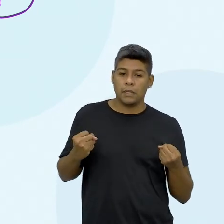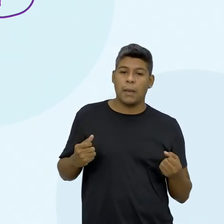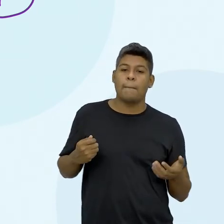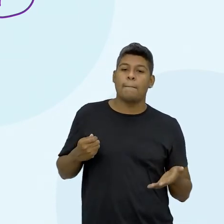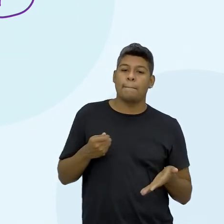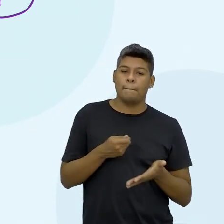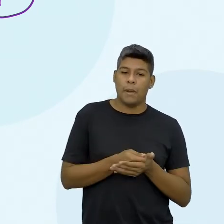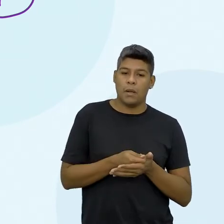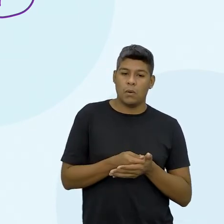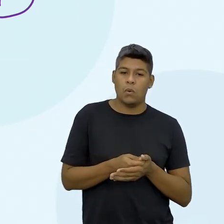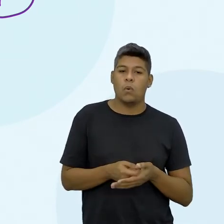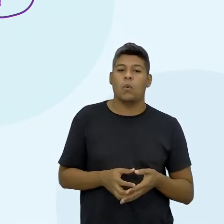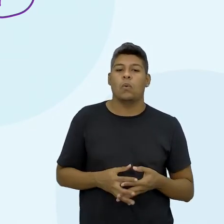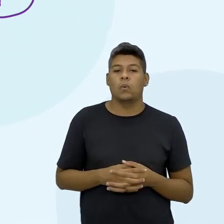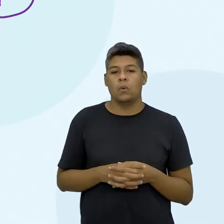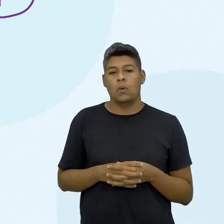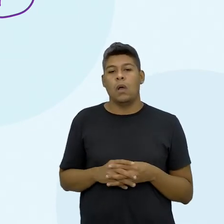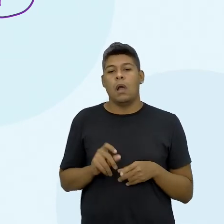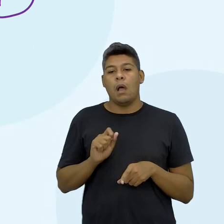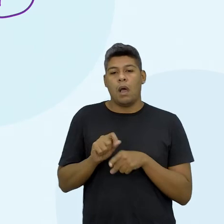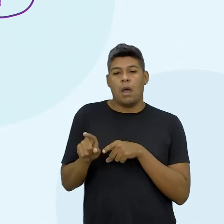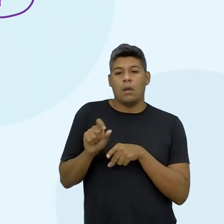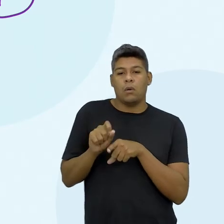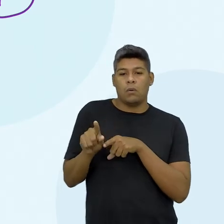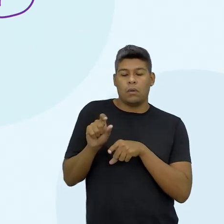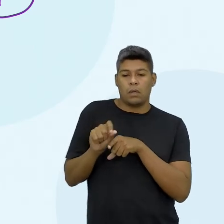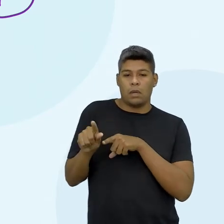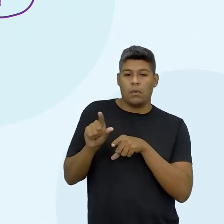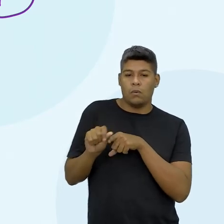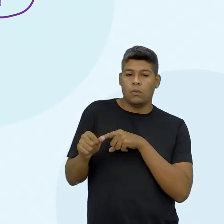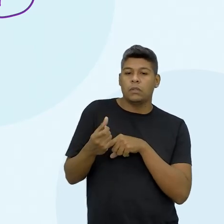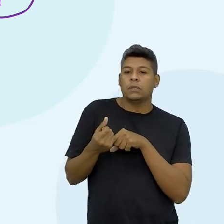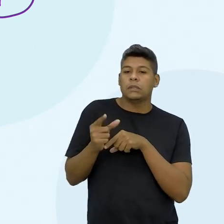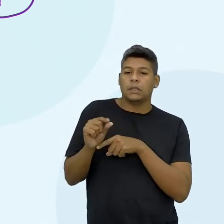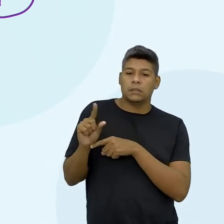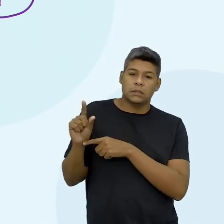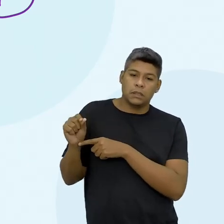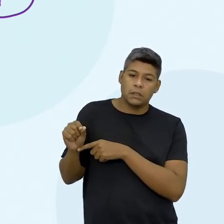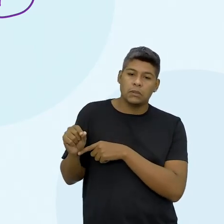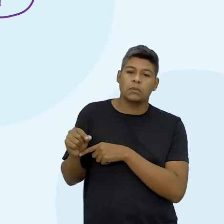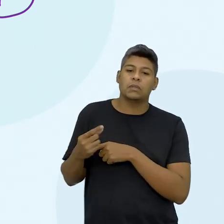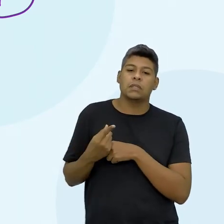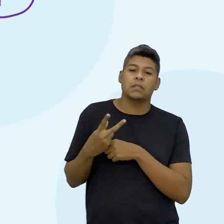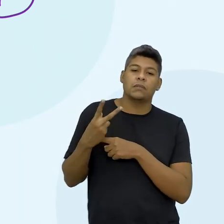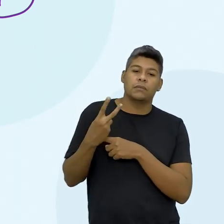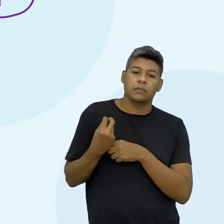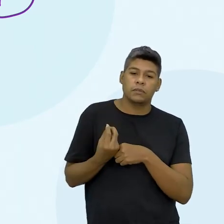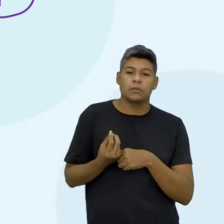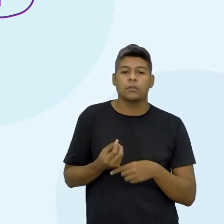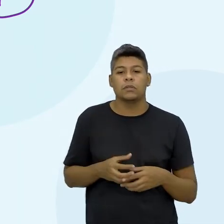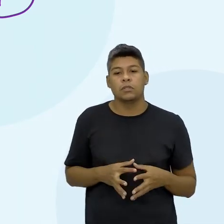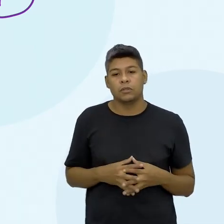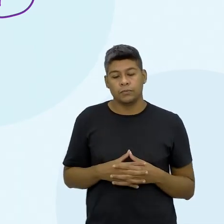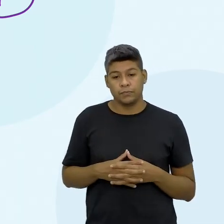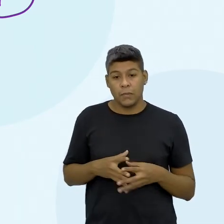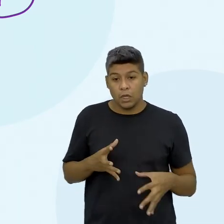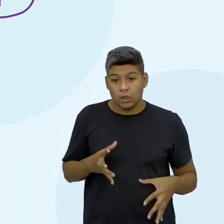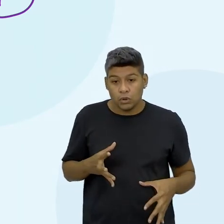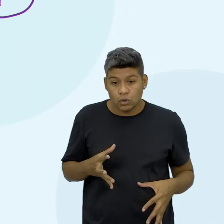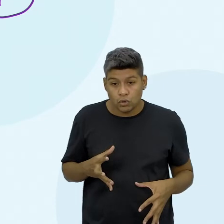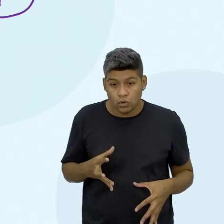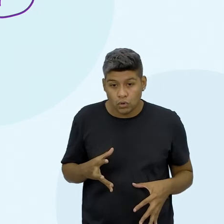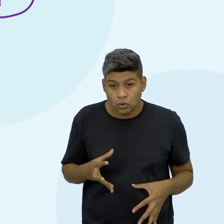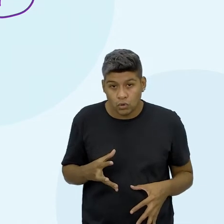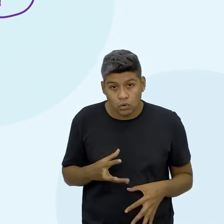pagou o aluguel por R 1.600 e colocou gasolina por R 1.120. O a gente pode fazer? Ou a gente soma